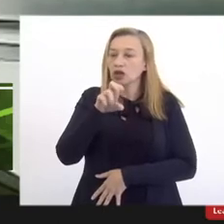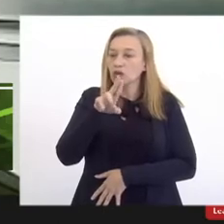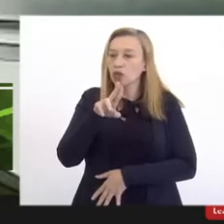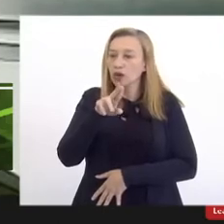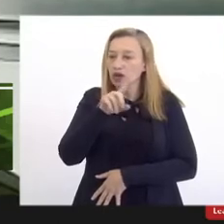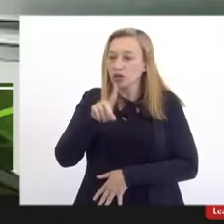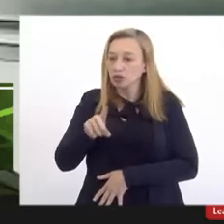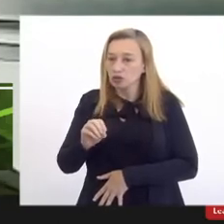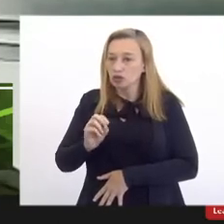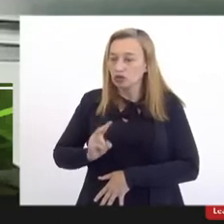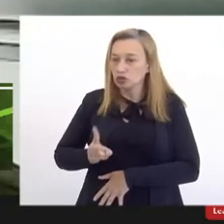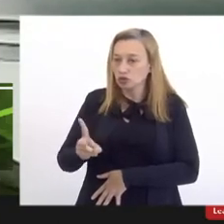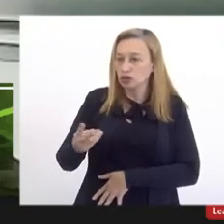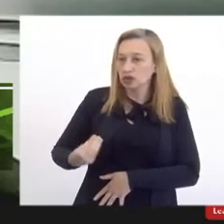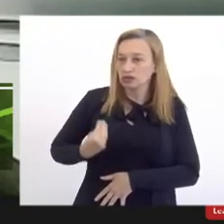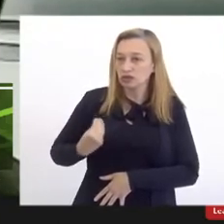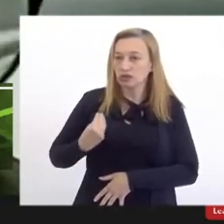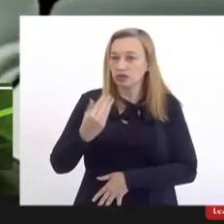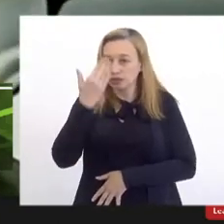a existir. Obrigado.